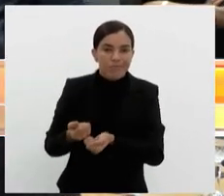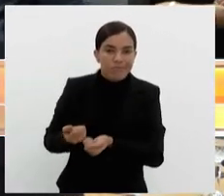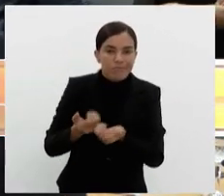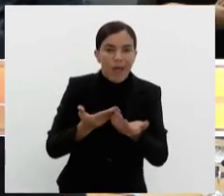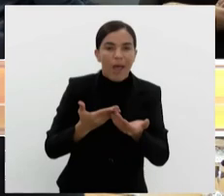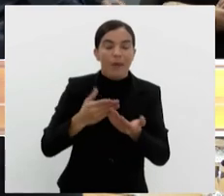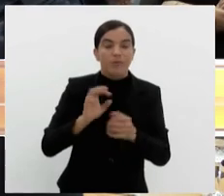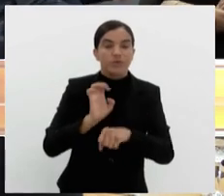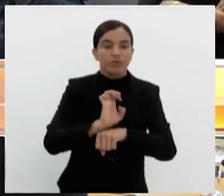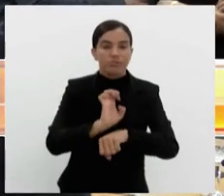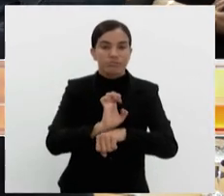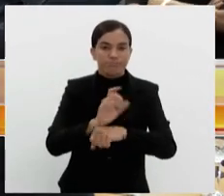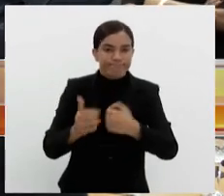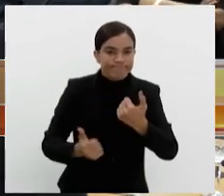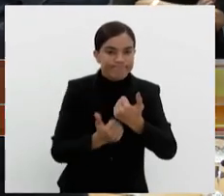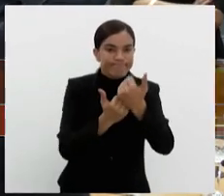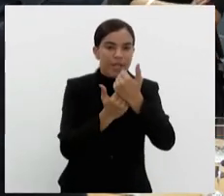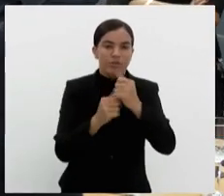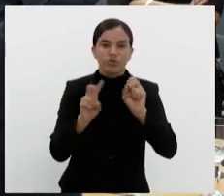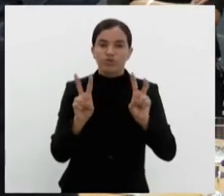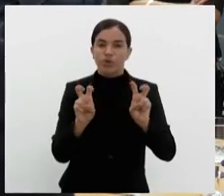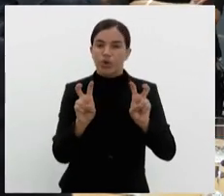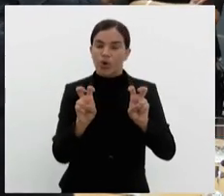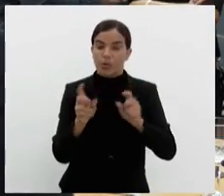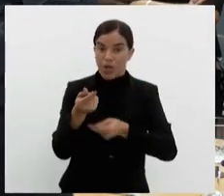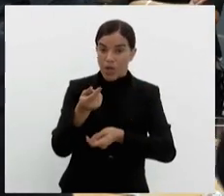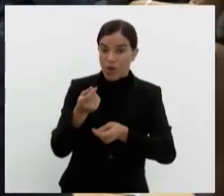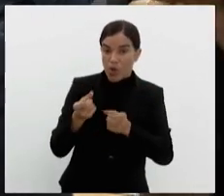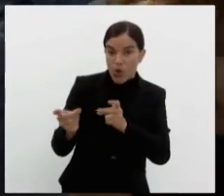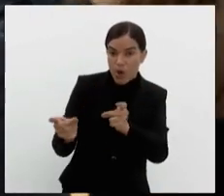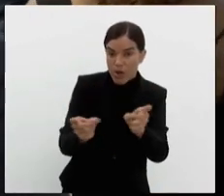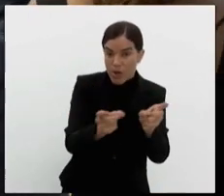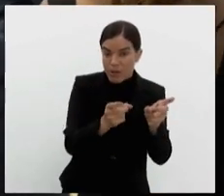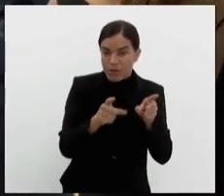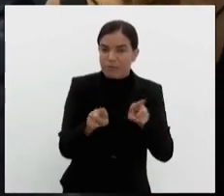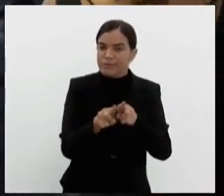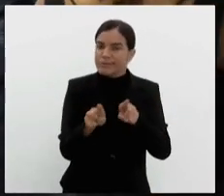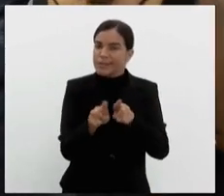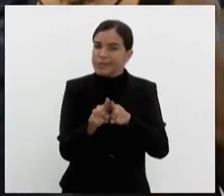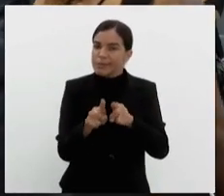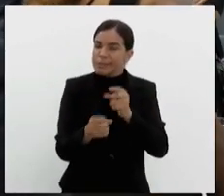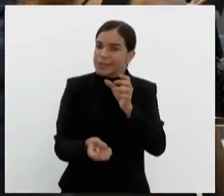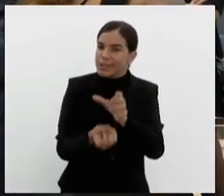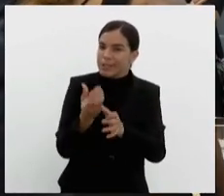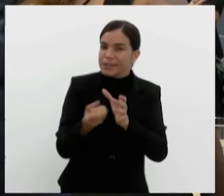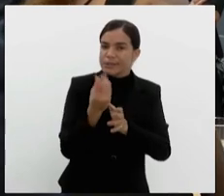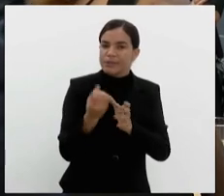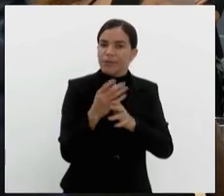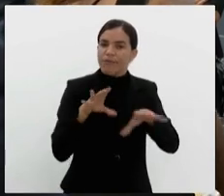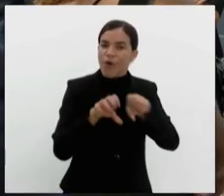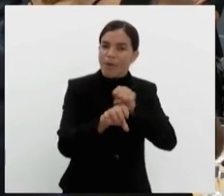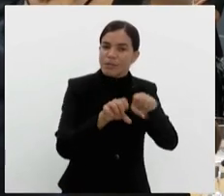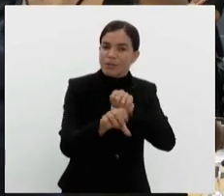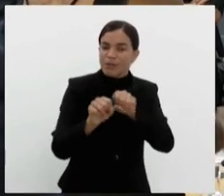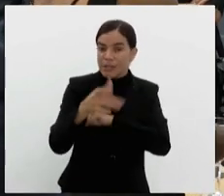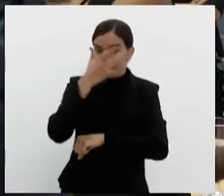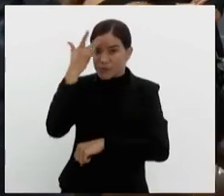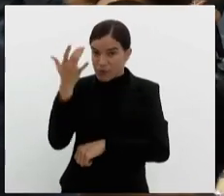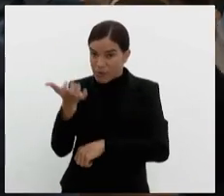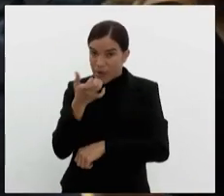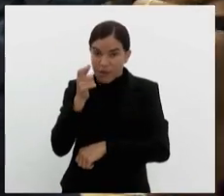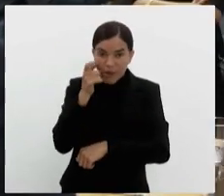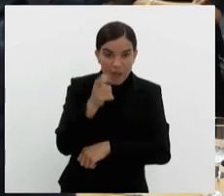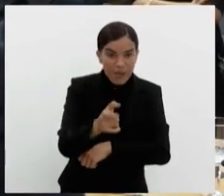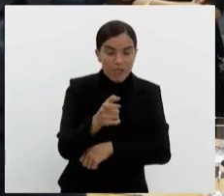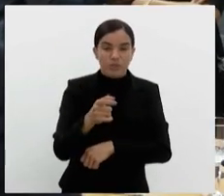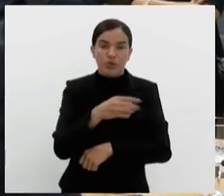estado para fomentar não só a questão comercial, mas como também na formação de pessoas que querem fazer esse intercâmbio com